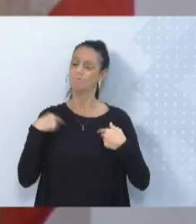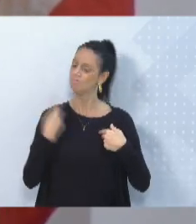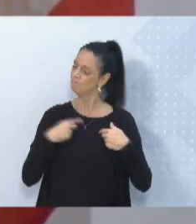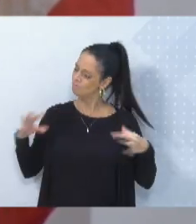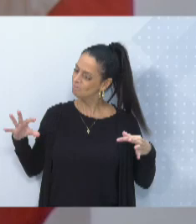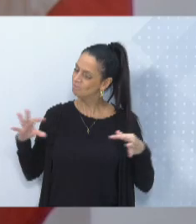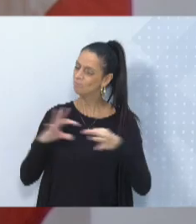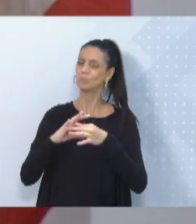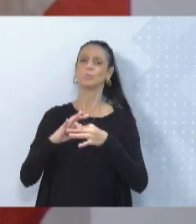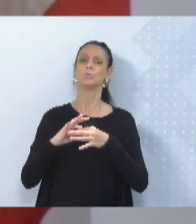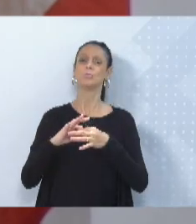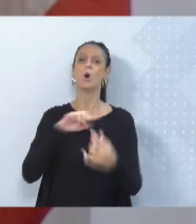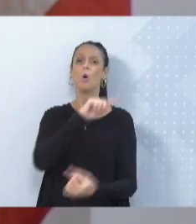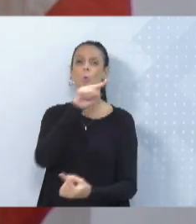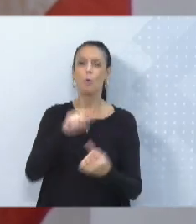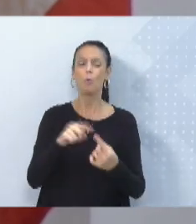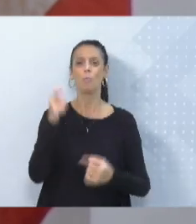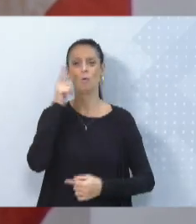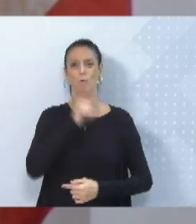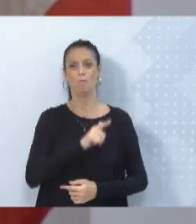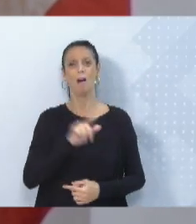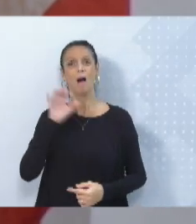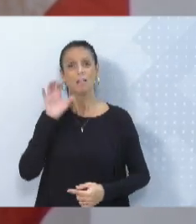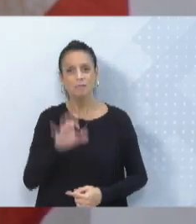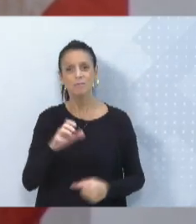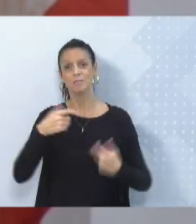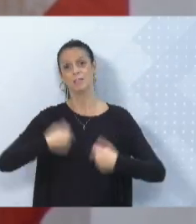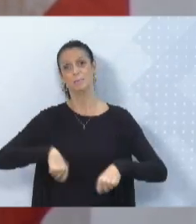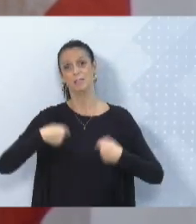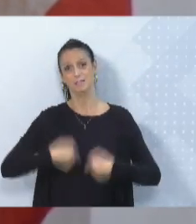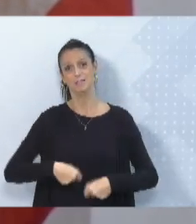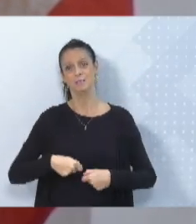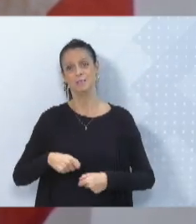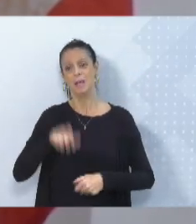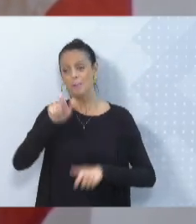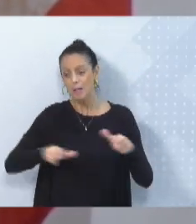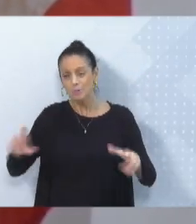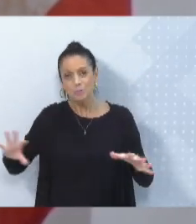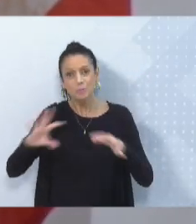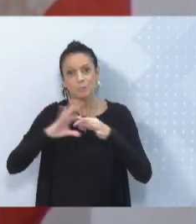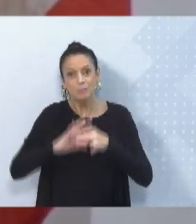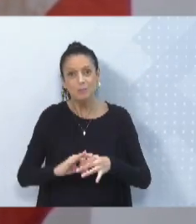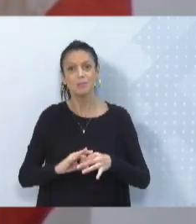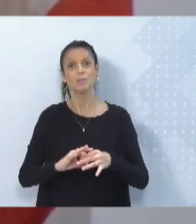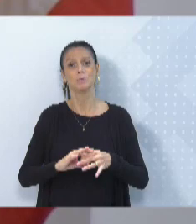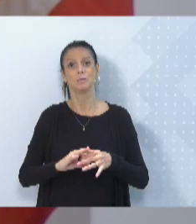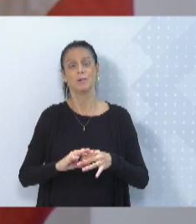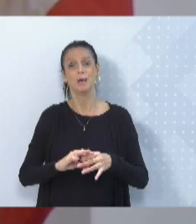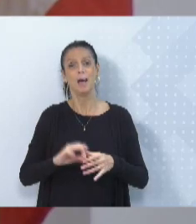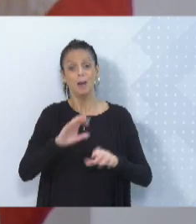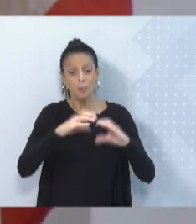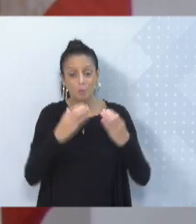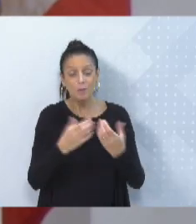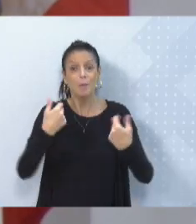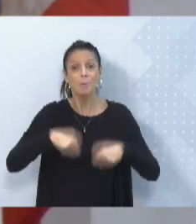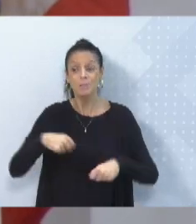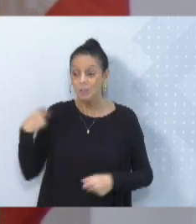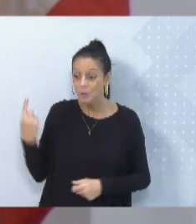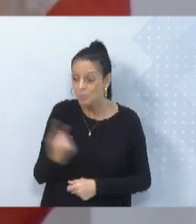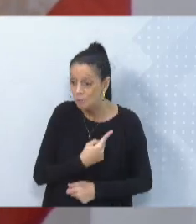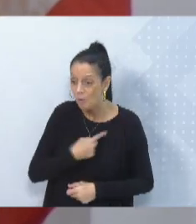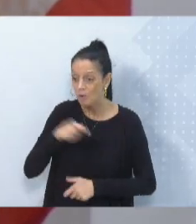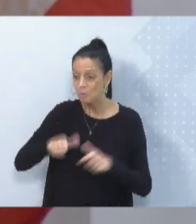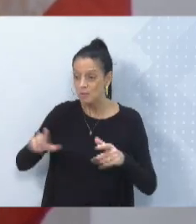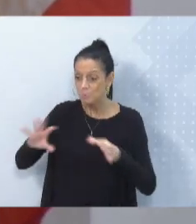esforços, vereador Diego, é disso que nós precisamos, é disso que a comunidade precisa, é disso que o Brasil